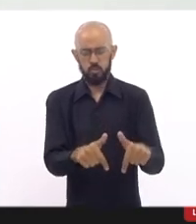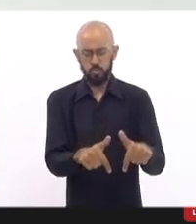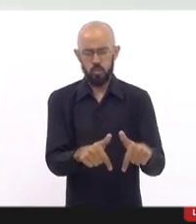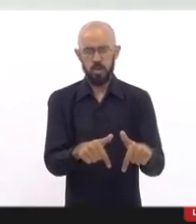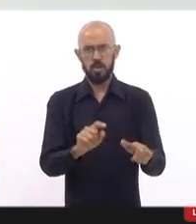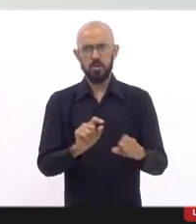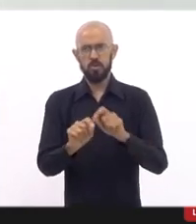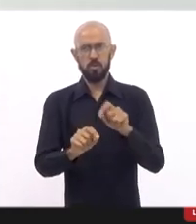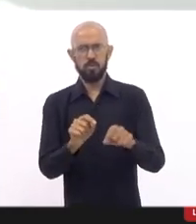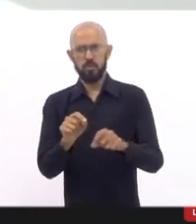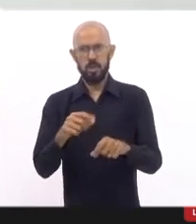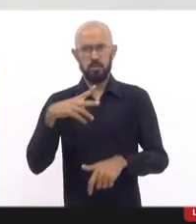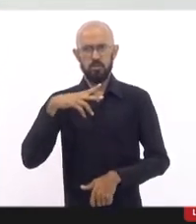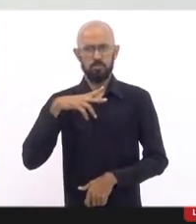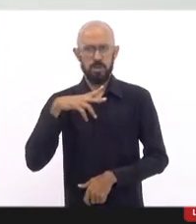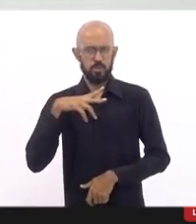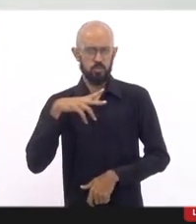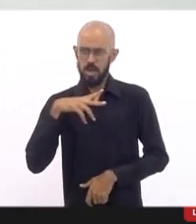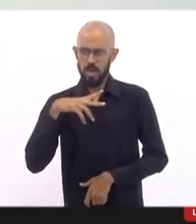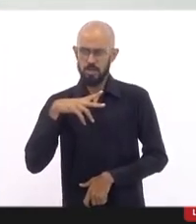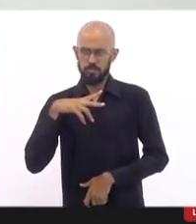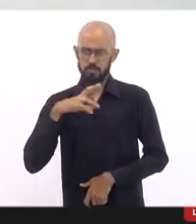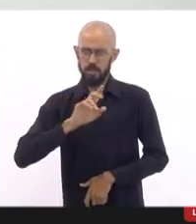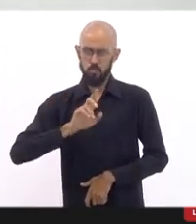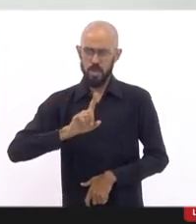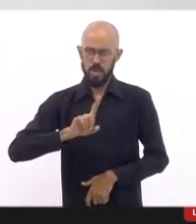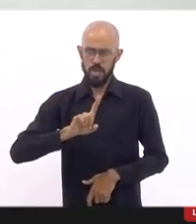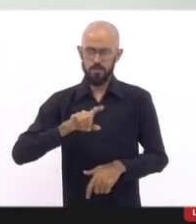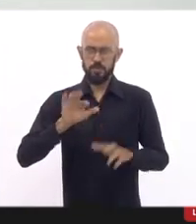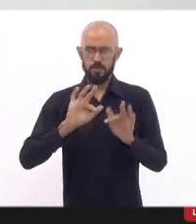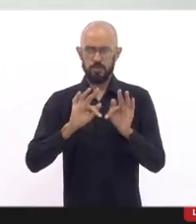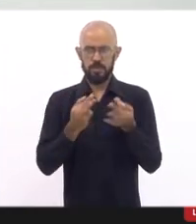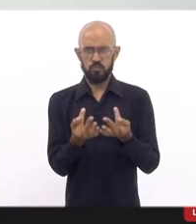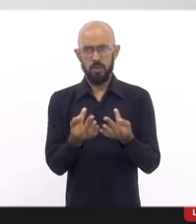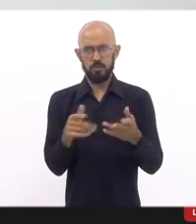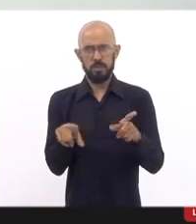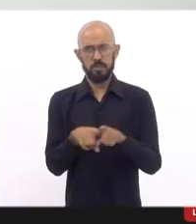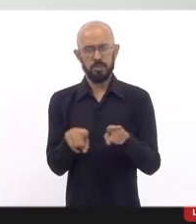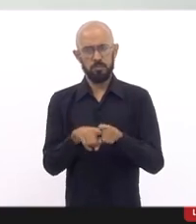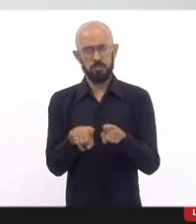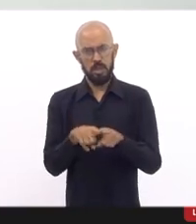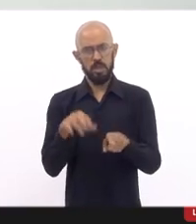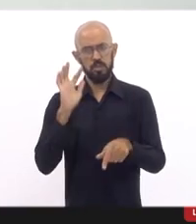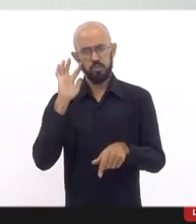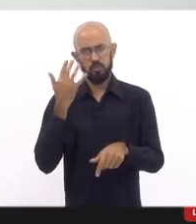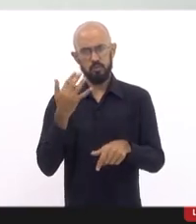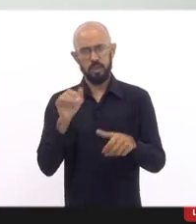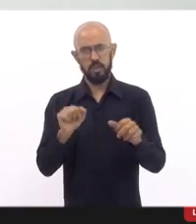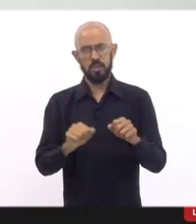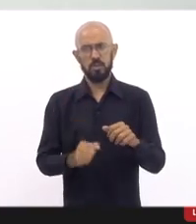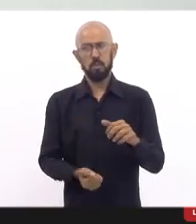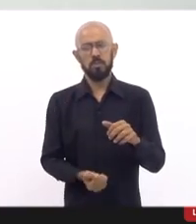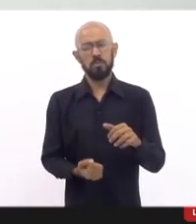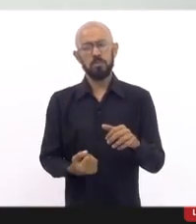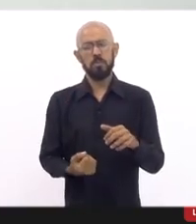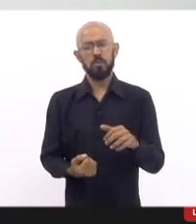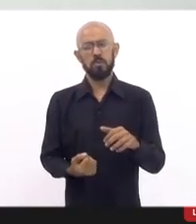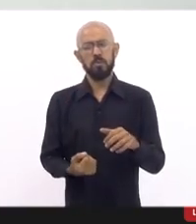individual, porque as famílias decidiram, né, por construir patronos particulares,